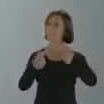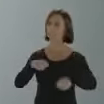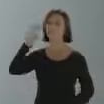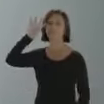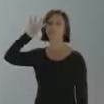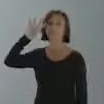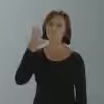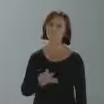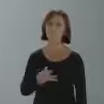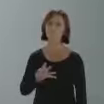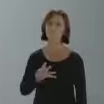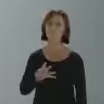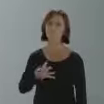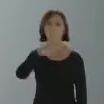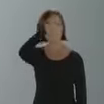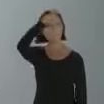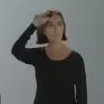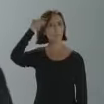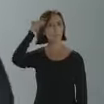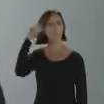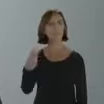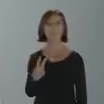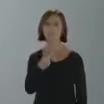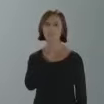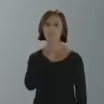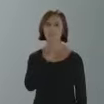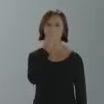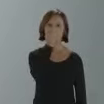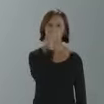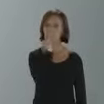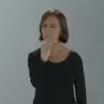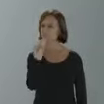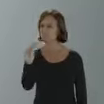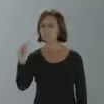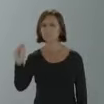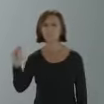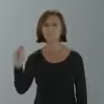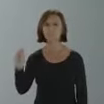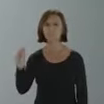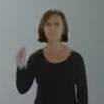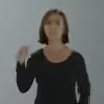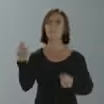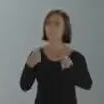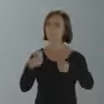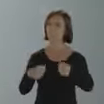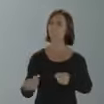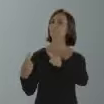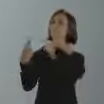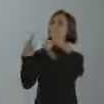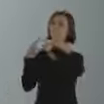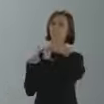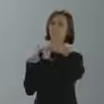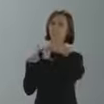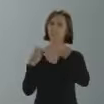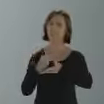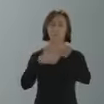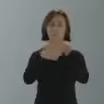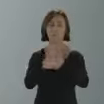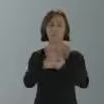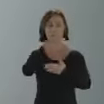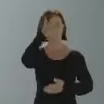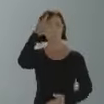reagir. O gestor público nunca pode abandonar o seu compromisso de defender a vida.